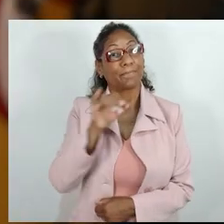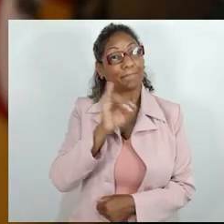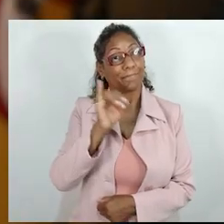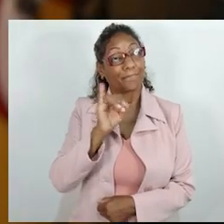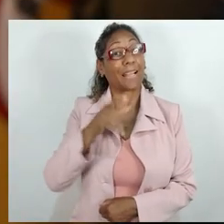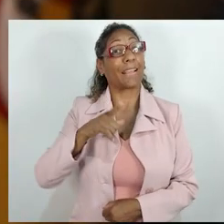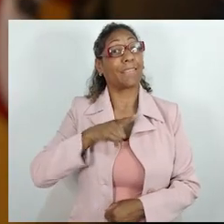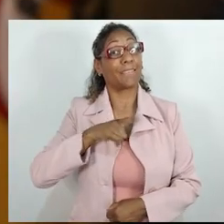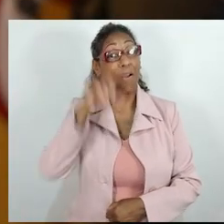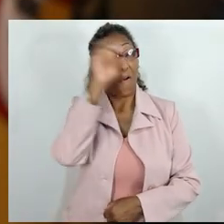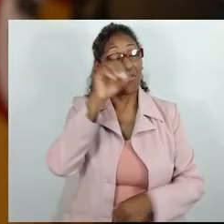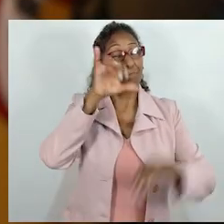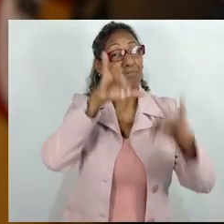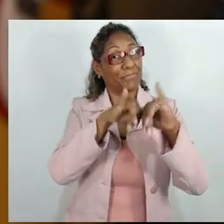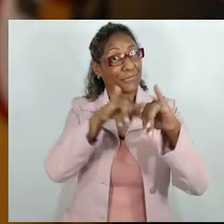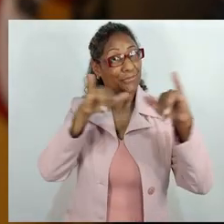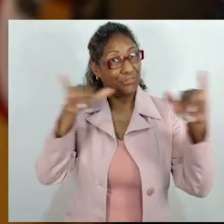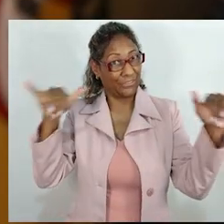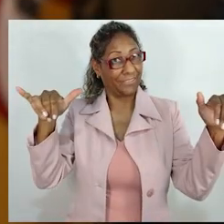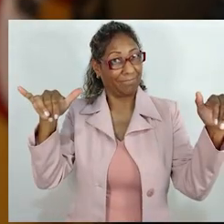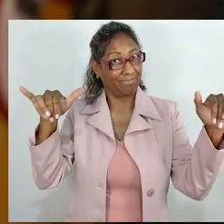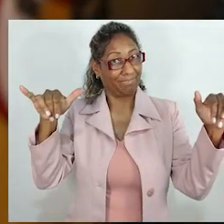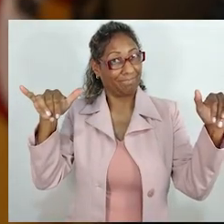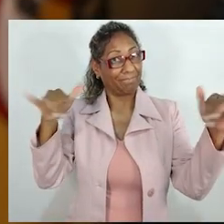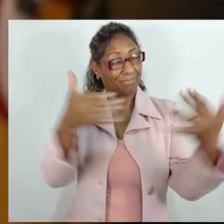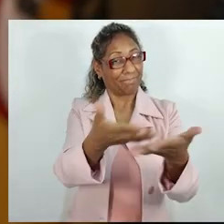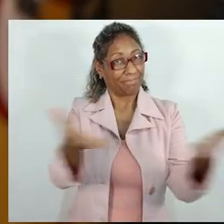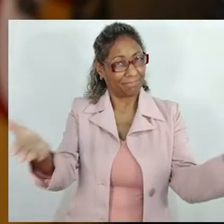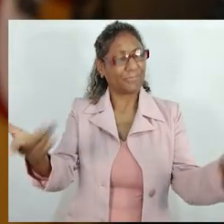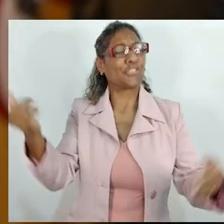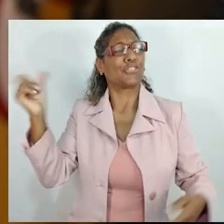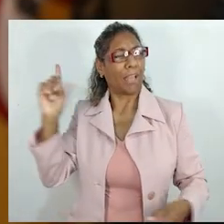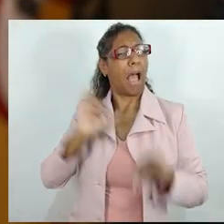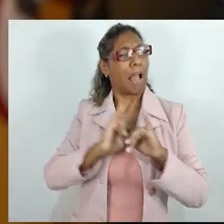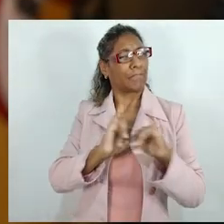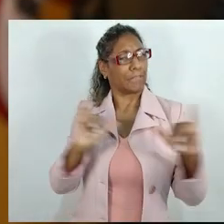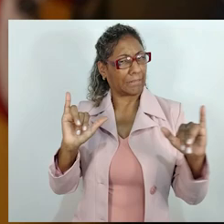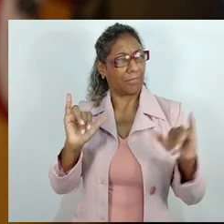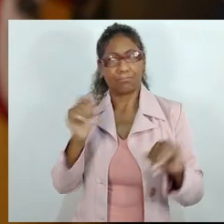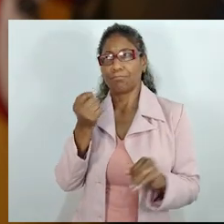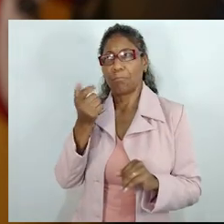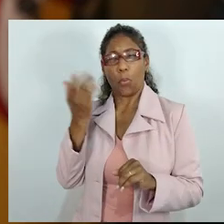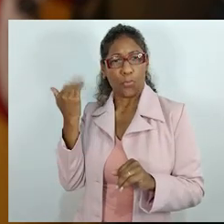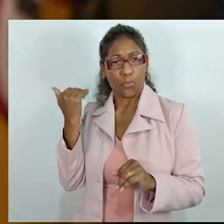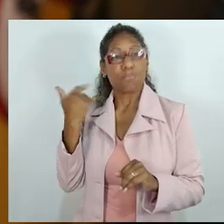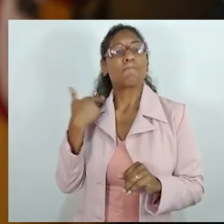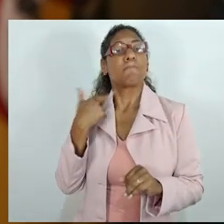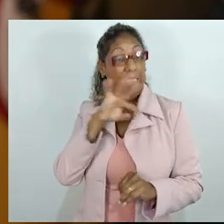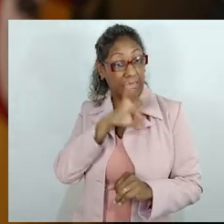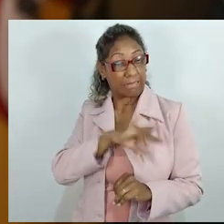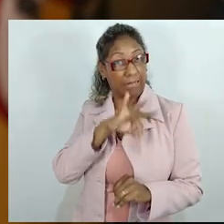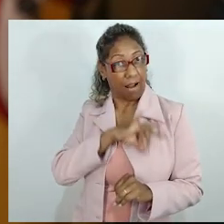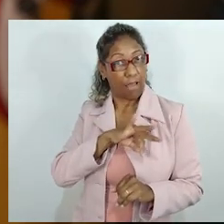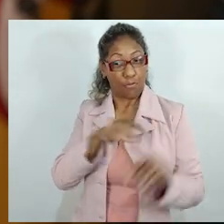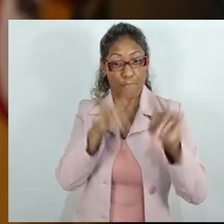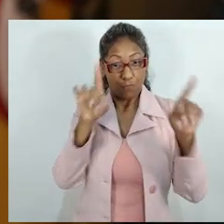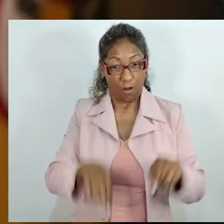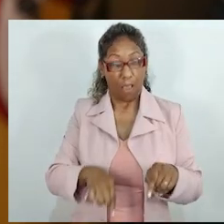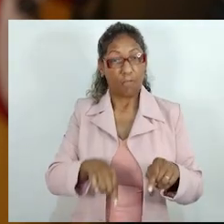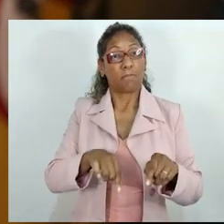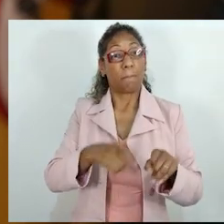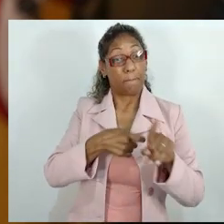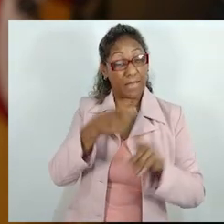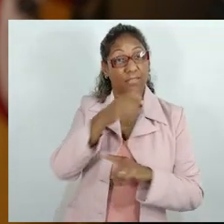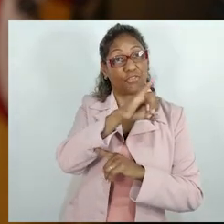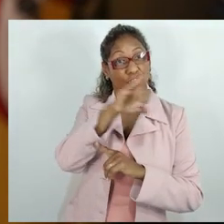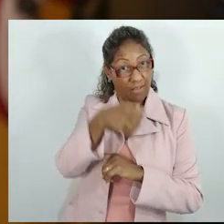Oi, pessoal. Eu tenho uma ótima notícia para compartilhar com vocês. Eu já tinha avisado recentemente, nós vamos pagar integralmente os salários de